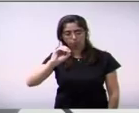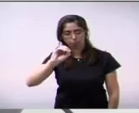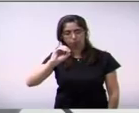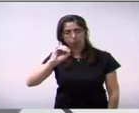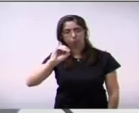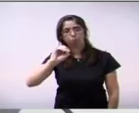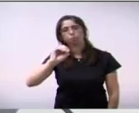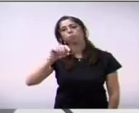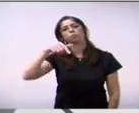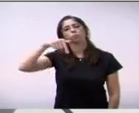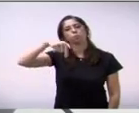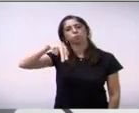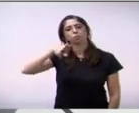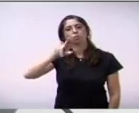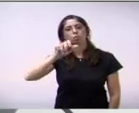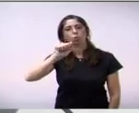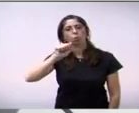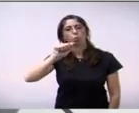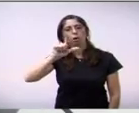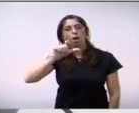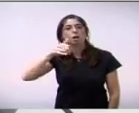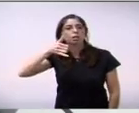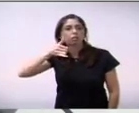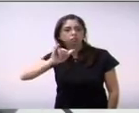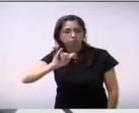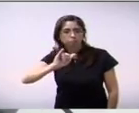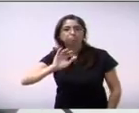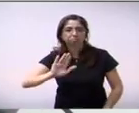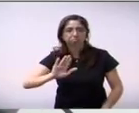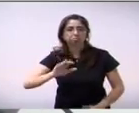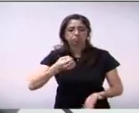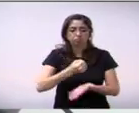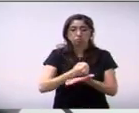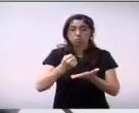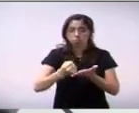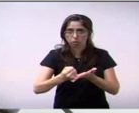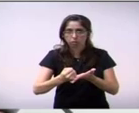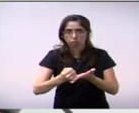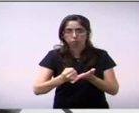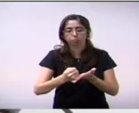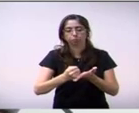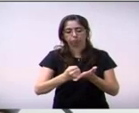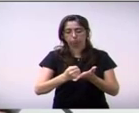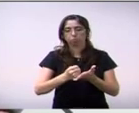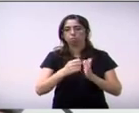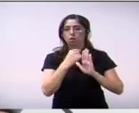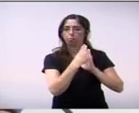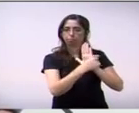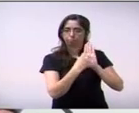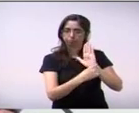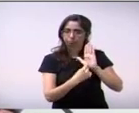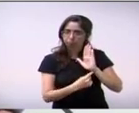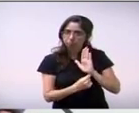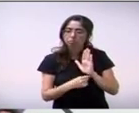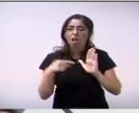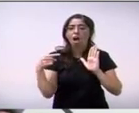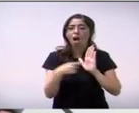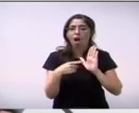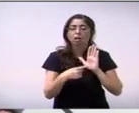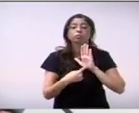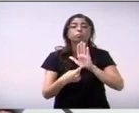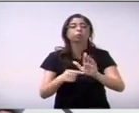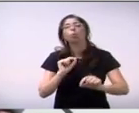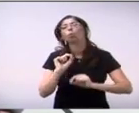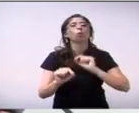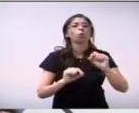contratação diz assim o presente de licitação tem como objeto contratação de empresa consórcio de empresa para a represtação de serviços de gestão e